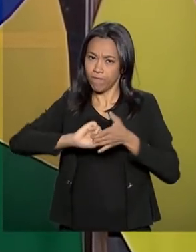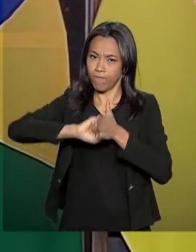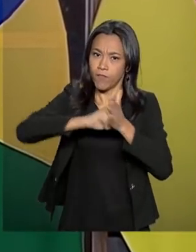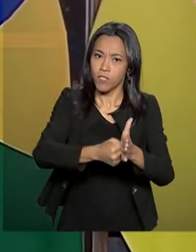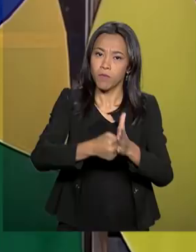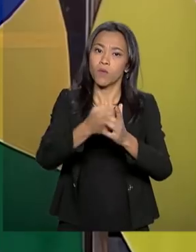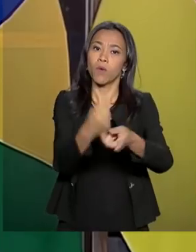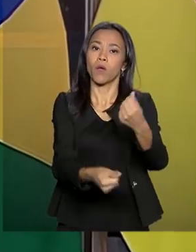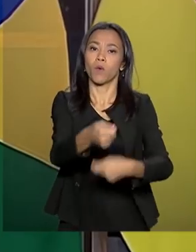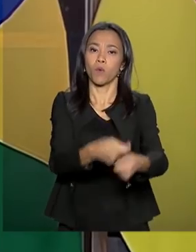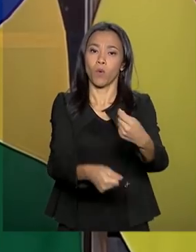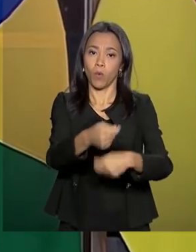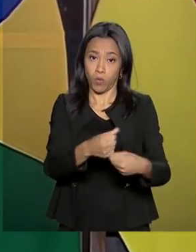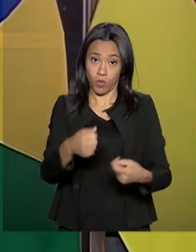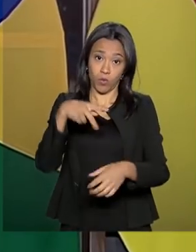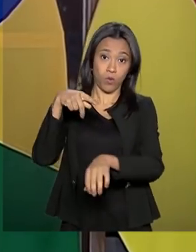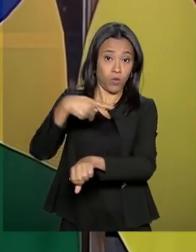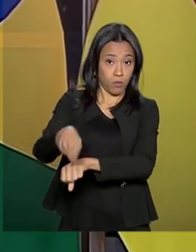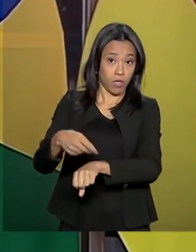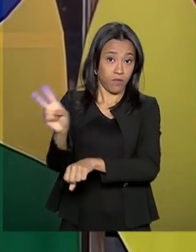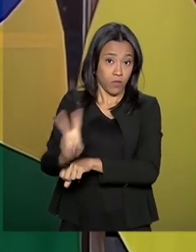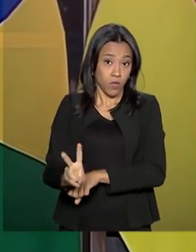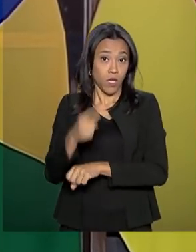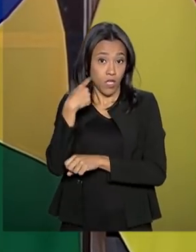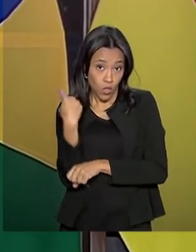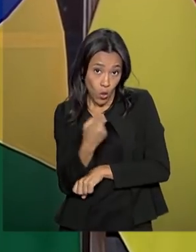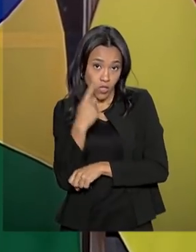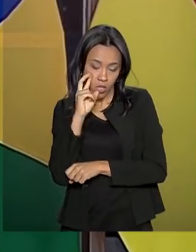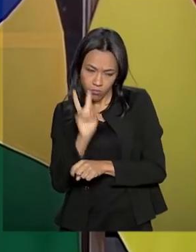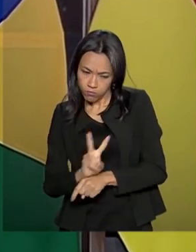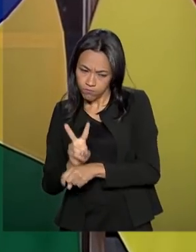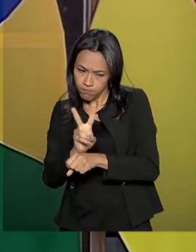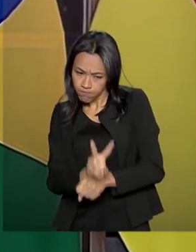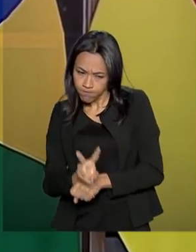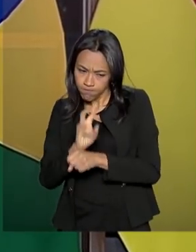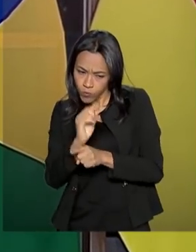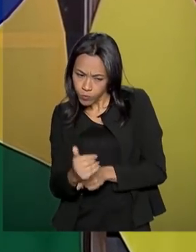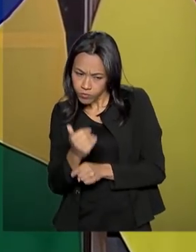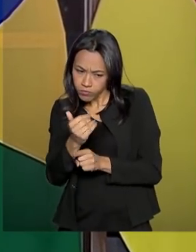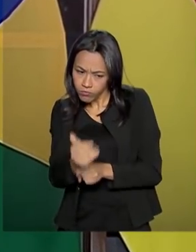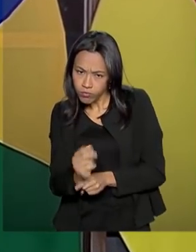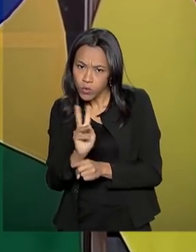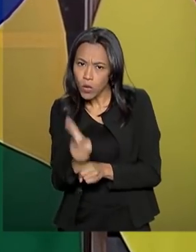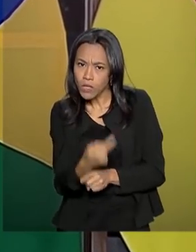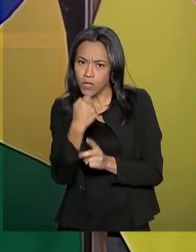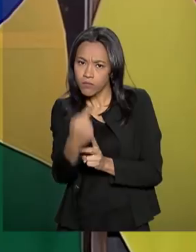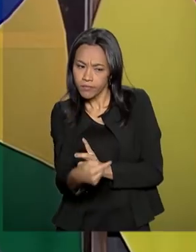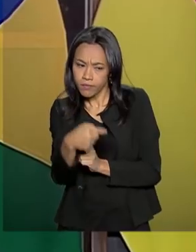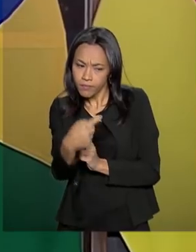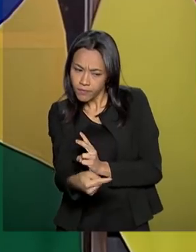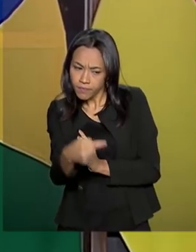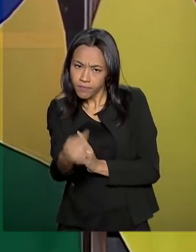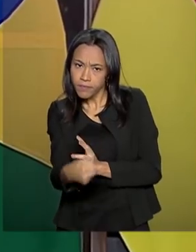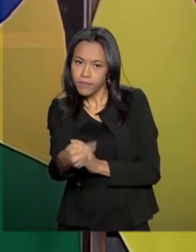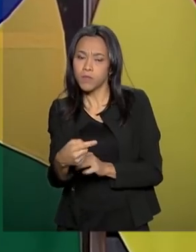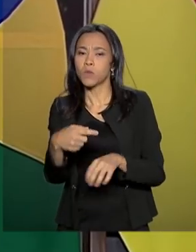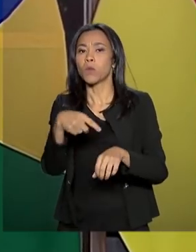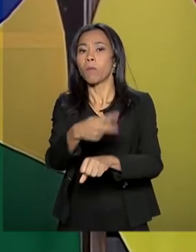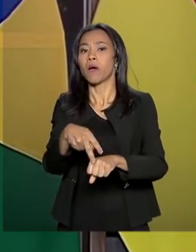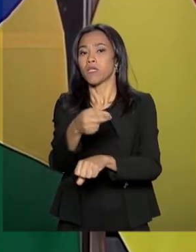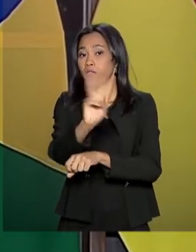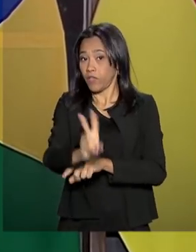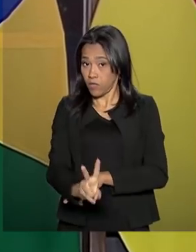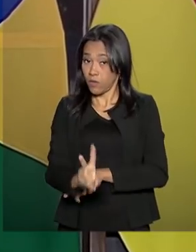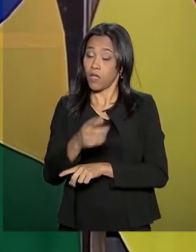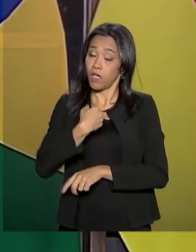temos que acompanhar, como eu dizia, praticamente minuto a minuto para ver a evolução e nos posicionarmos nisso. Mas a nossa posição de